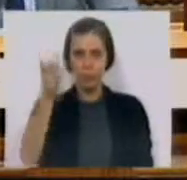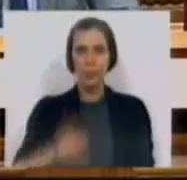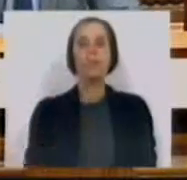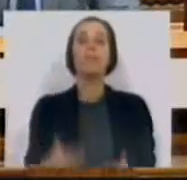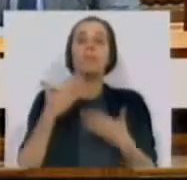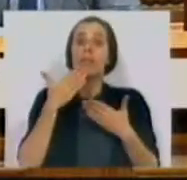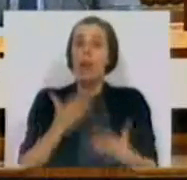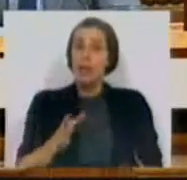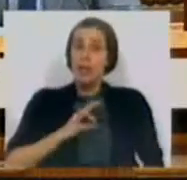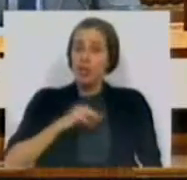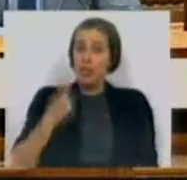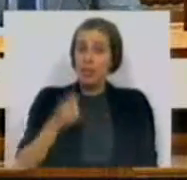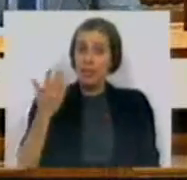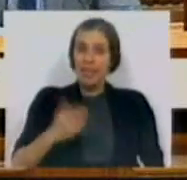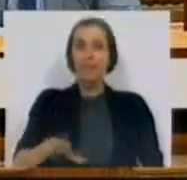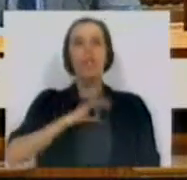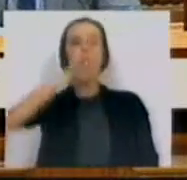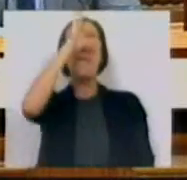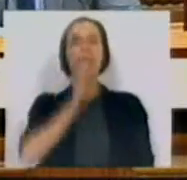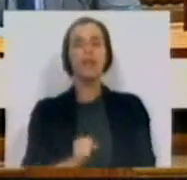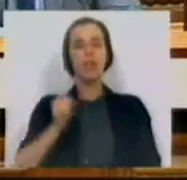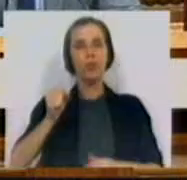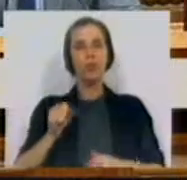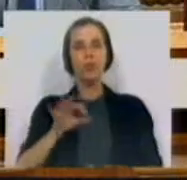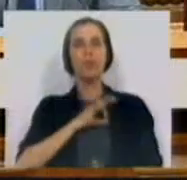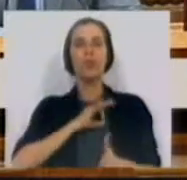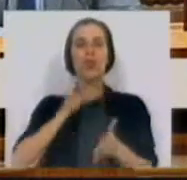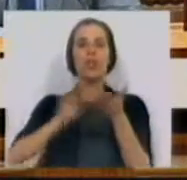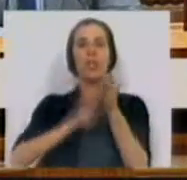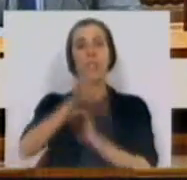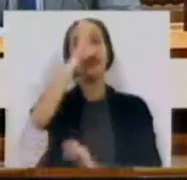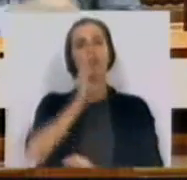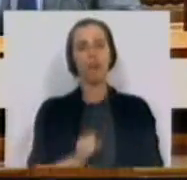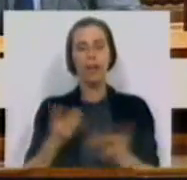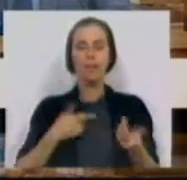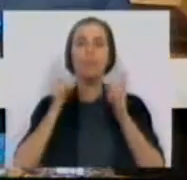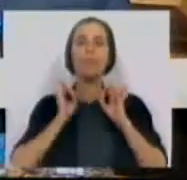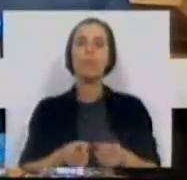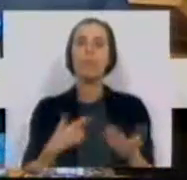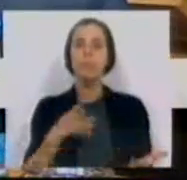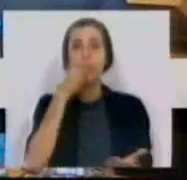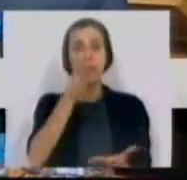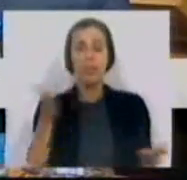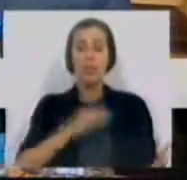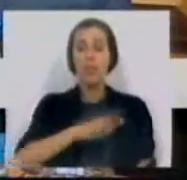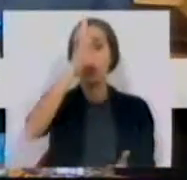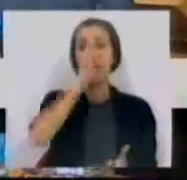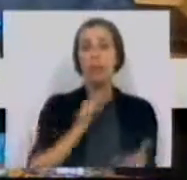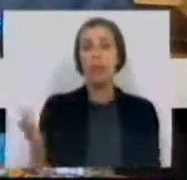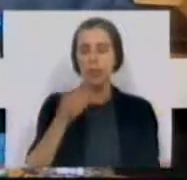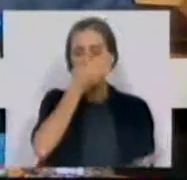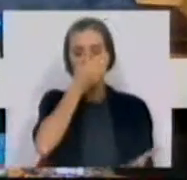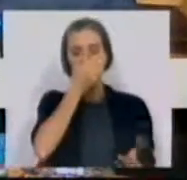Muito obrigado, Sr. Presidente, Sr. Ministro, Srs. Secretários de Estado. Começo por dizer ao Sr. Ministro